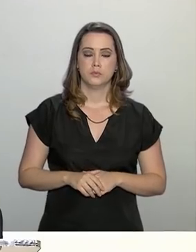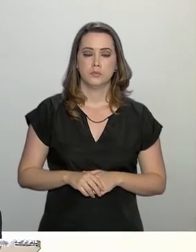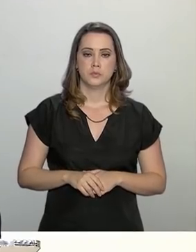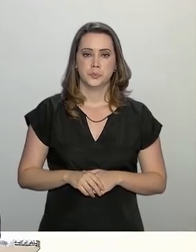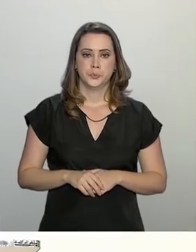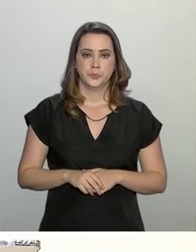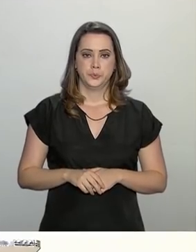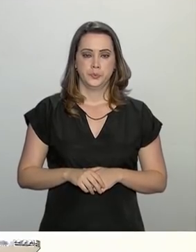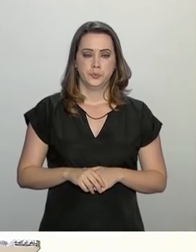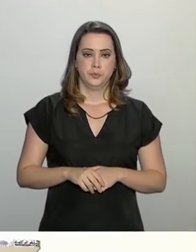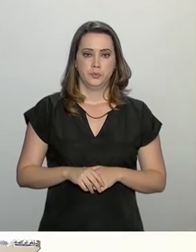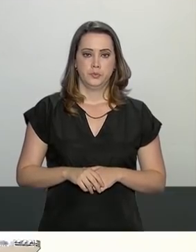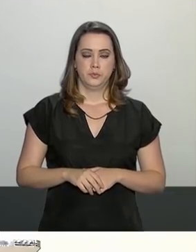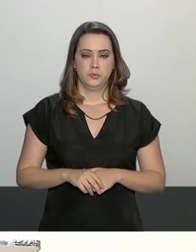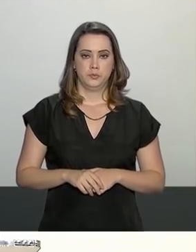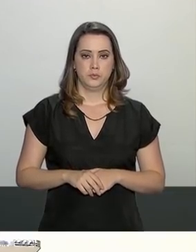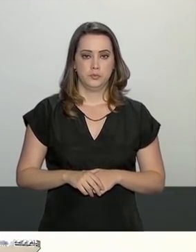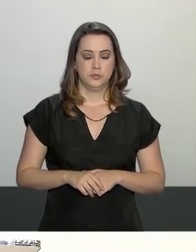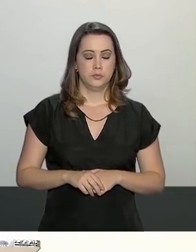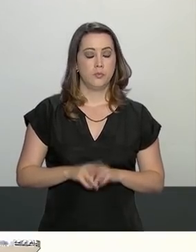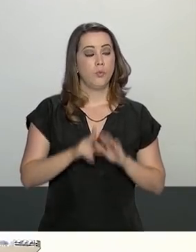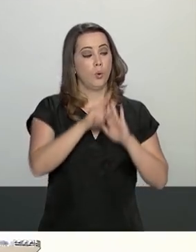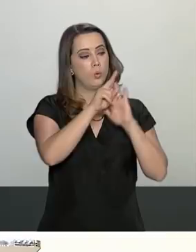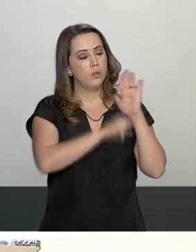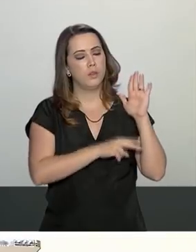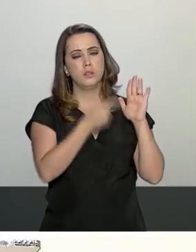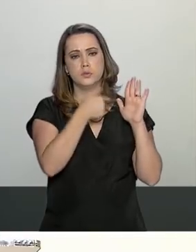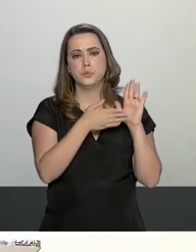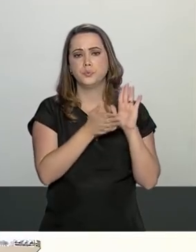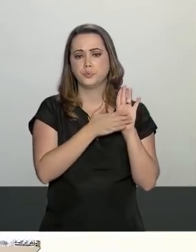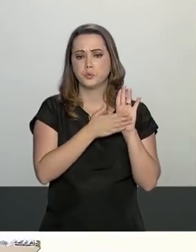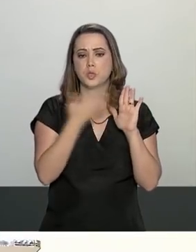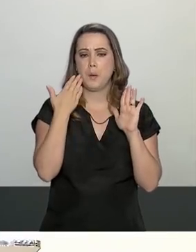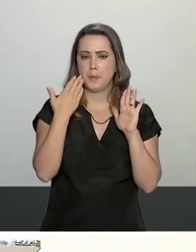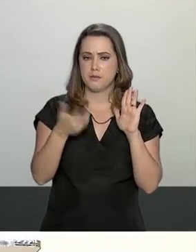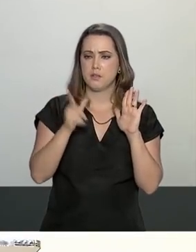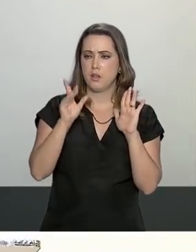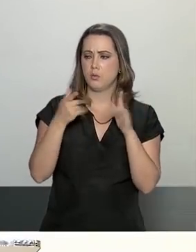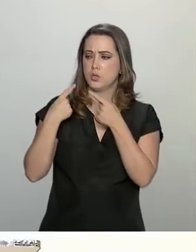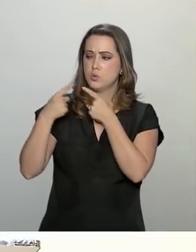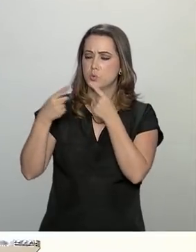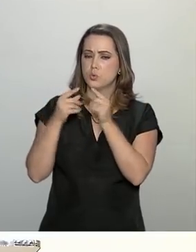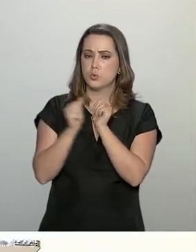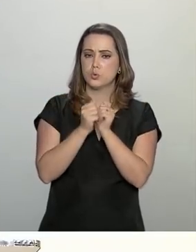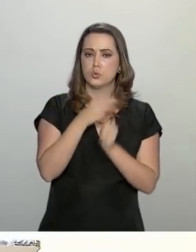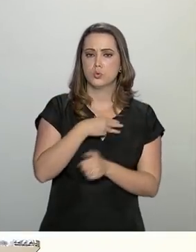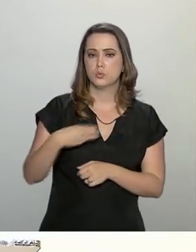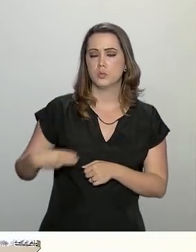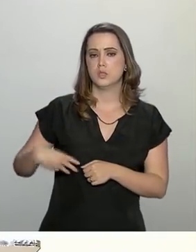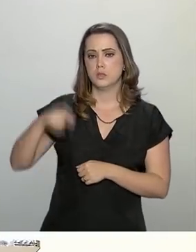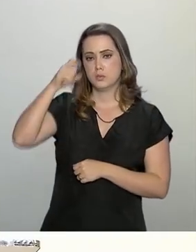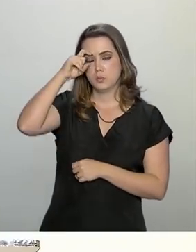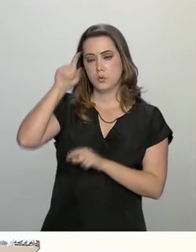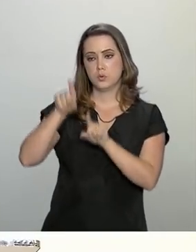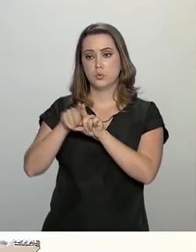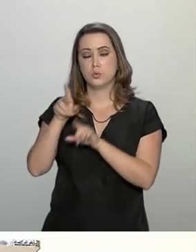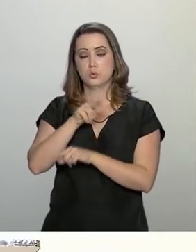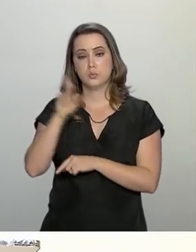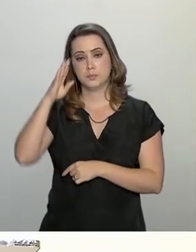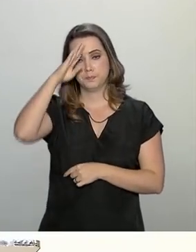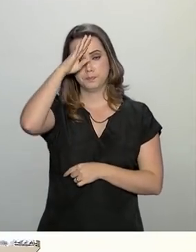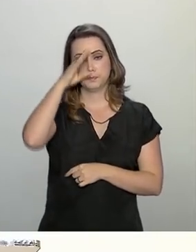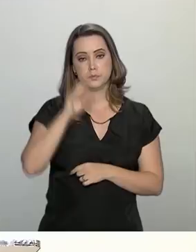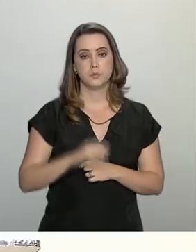O texto do projeto já havia sido apresentado e discutido pelo ministro com o presidente da